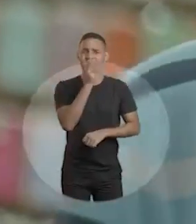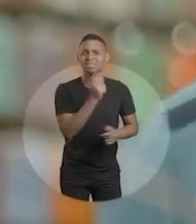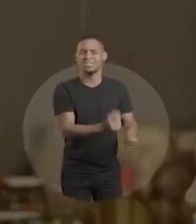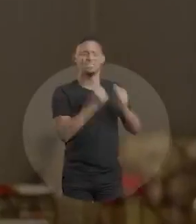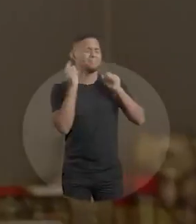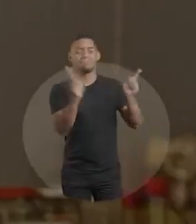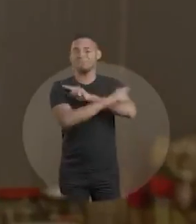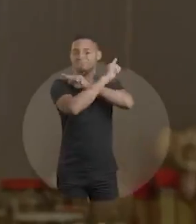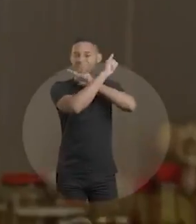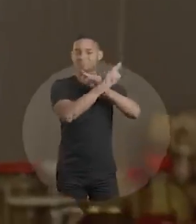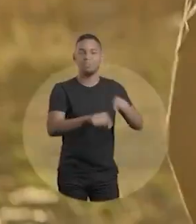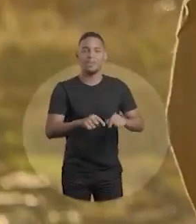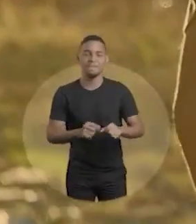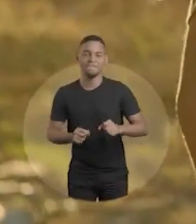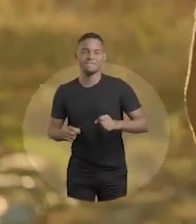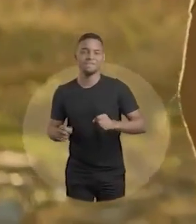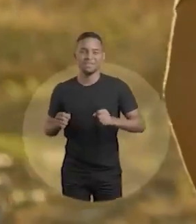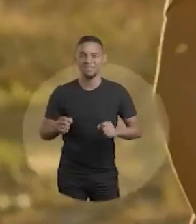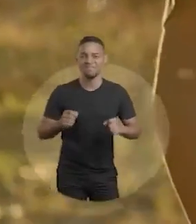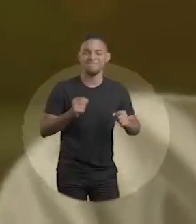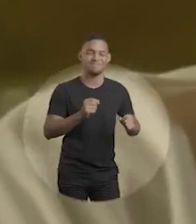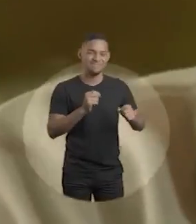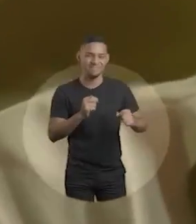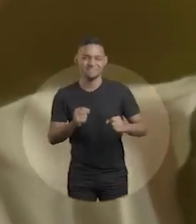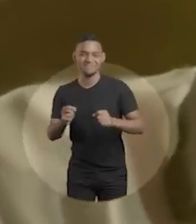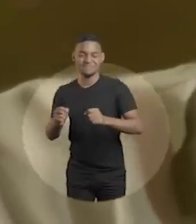Chega de atraso, chega de tanto descaso.